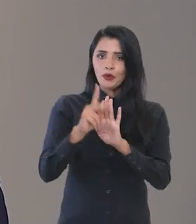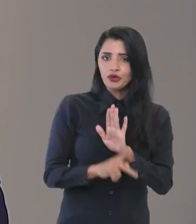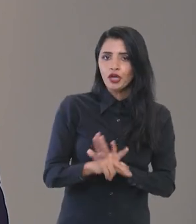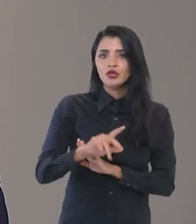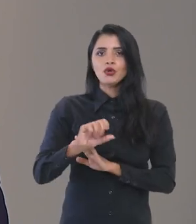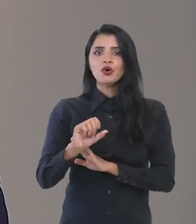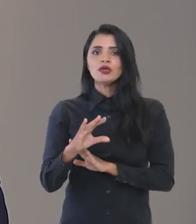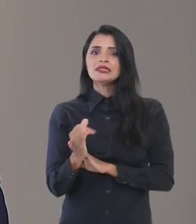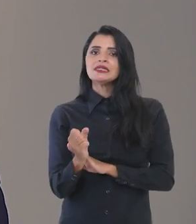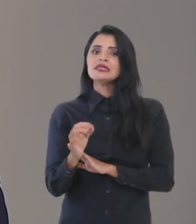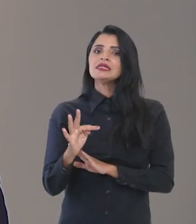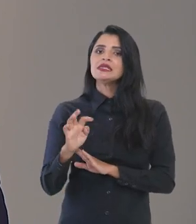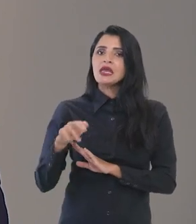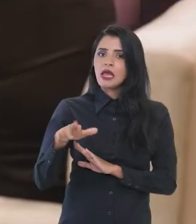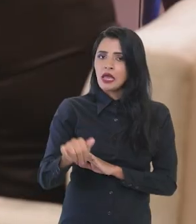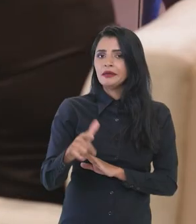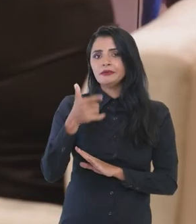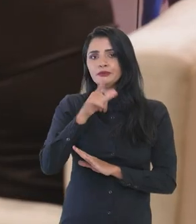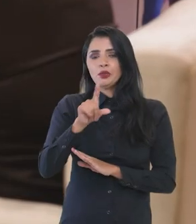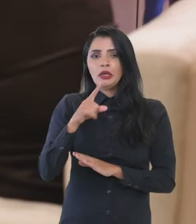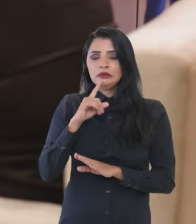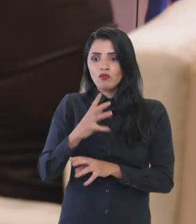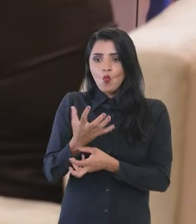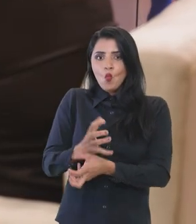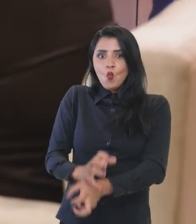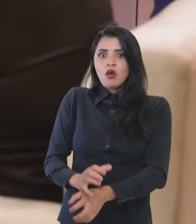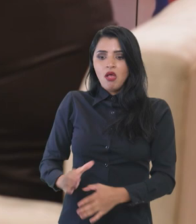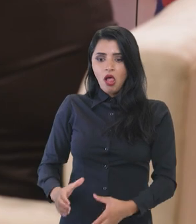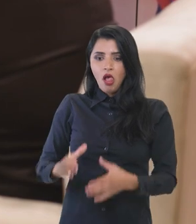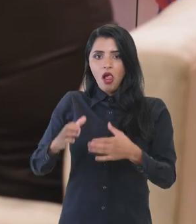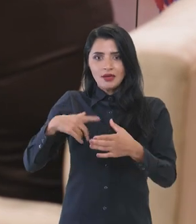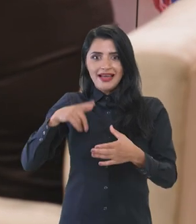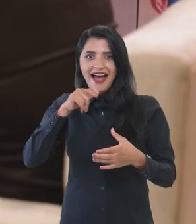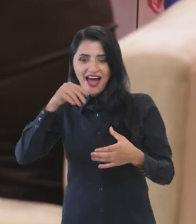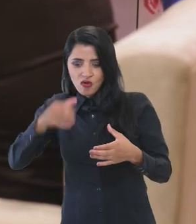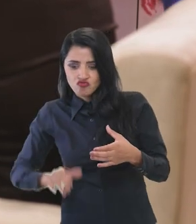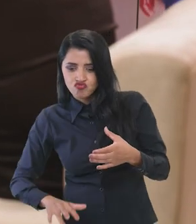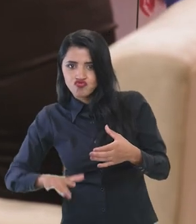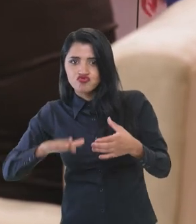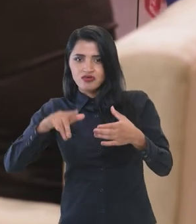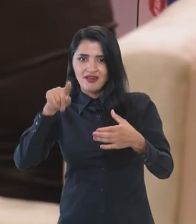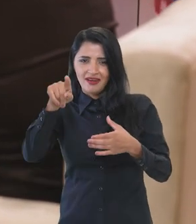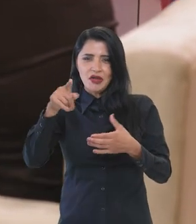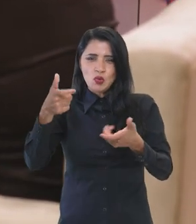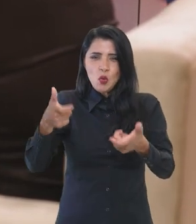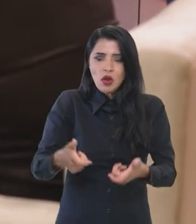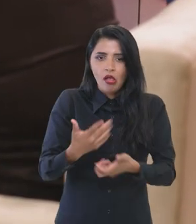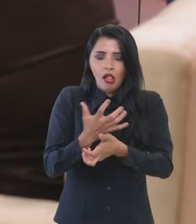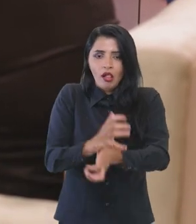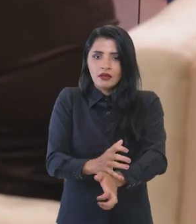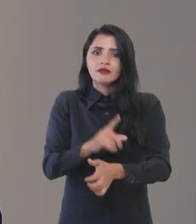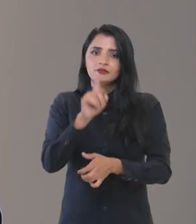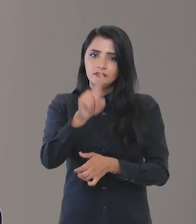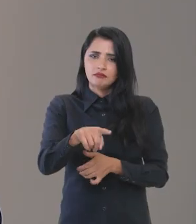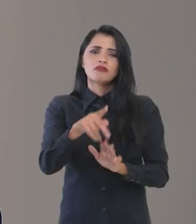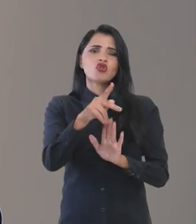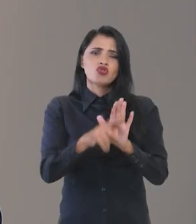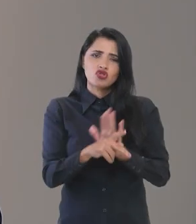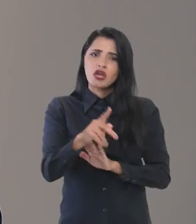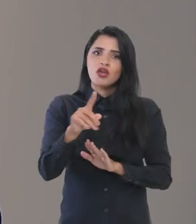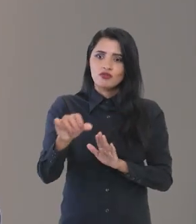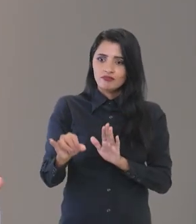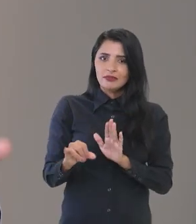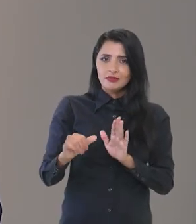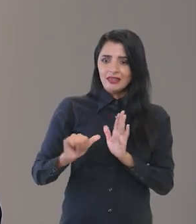cisternas para, vamos dizer assim, enfrentar a questão da seca no semiárido. Muitos projetos têm esse DNA popular